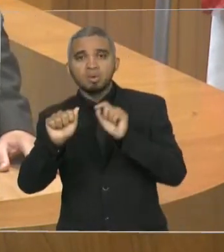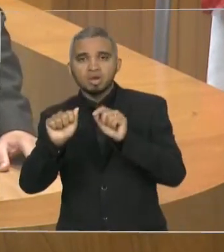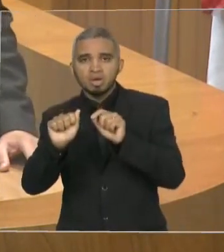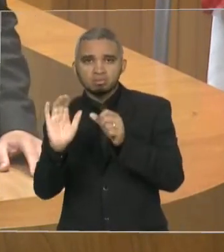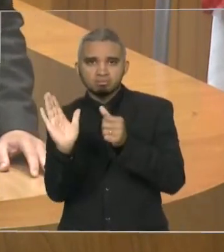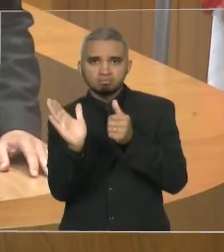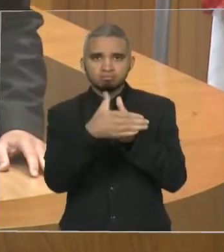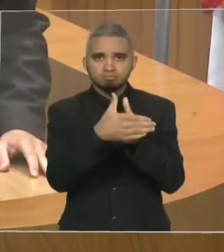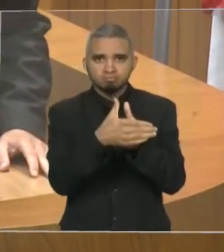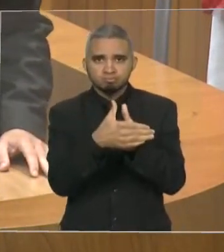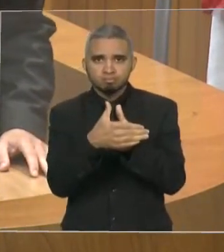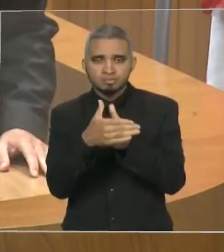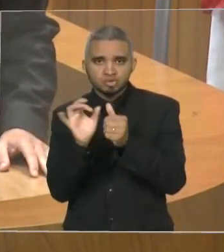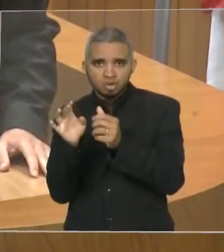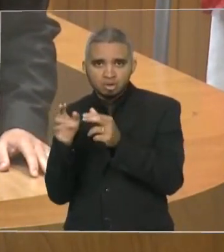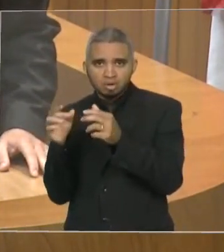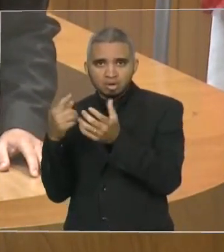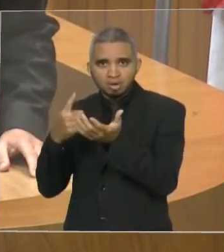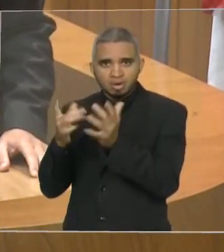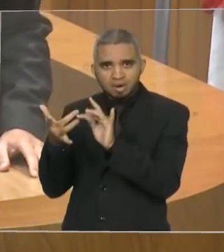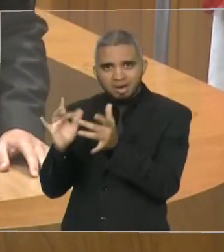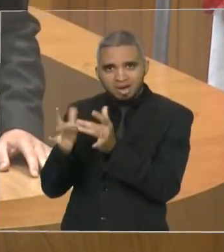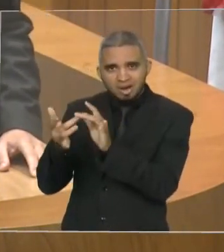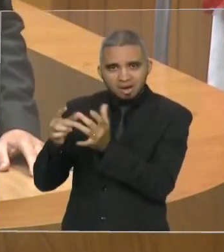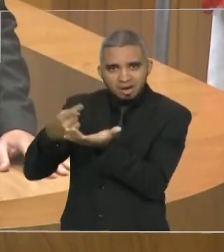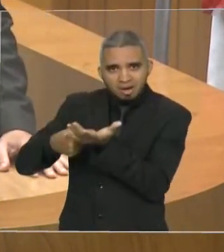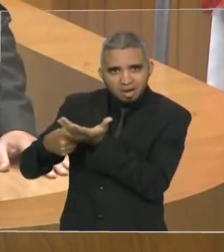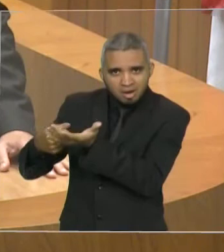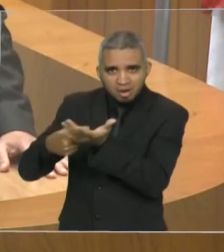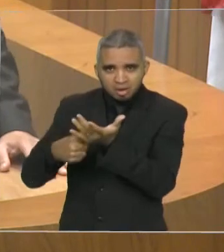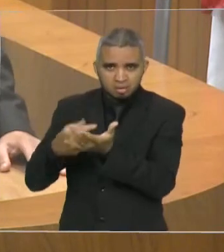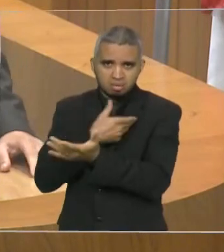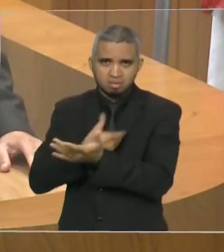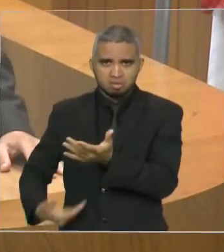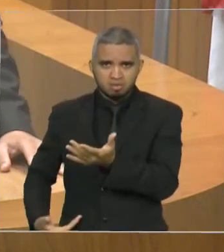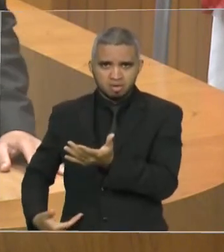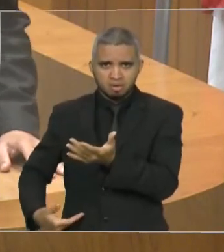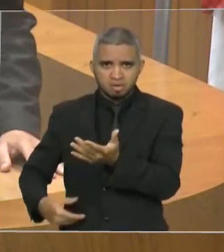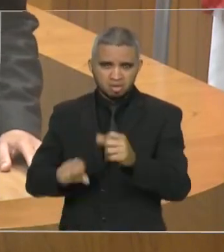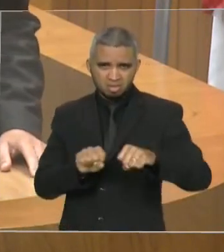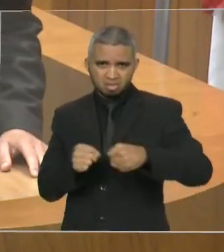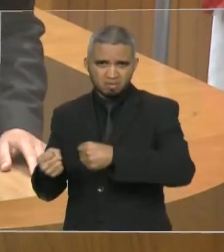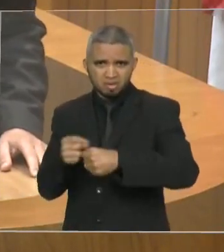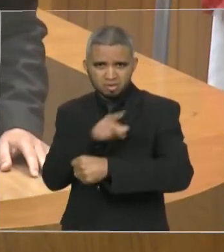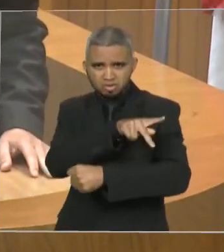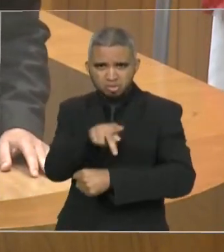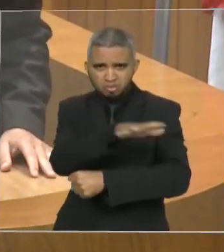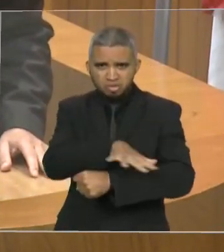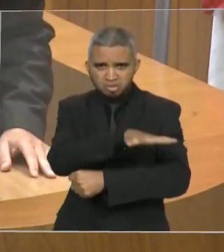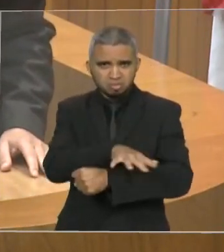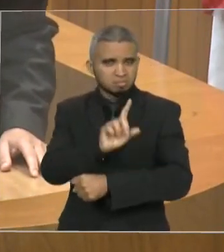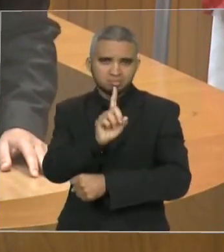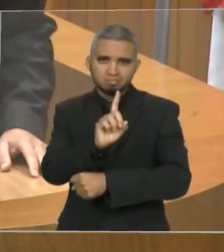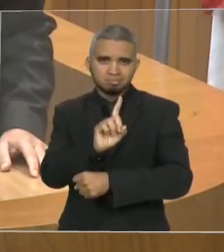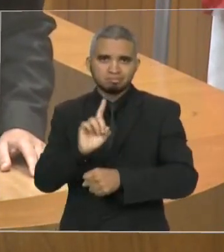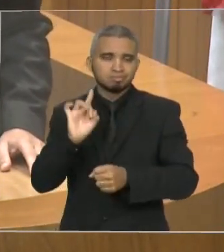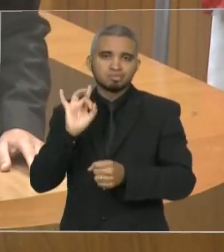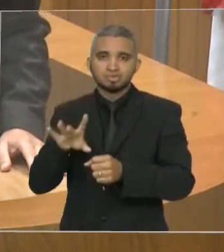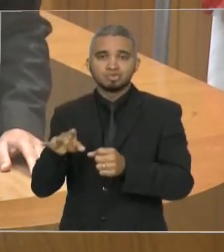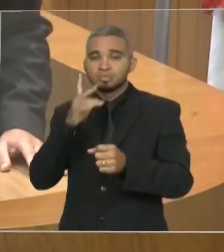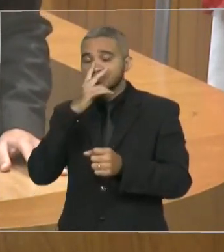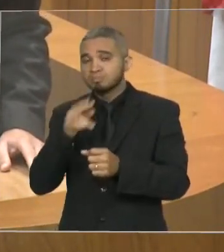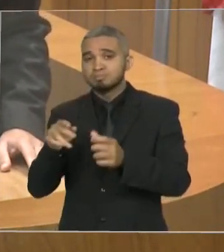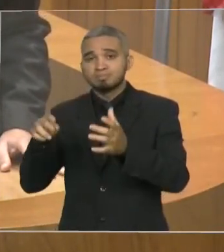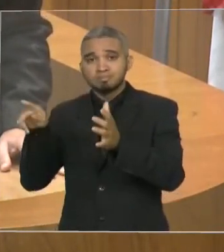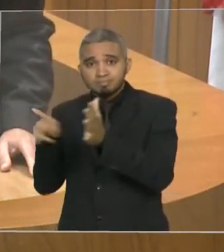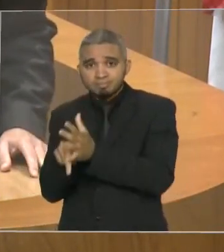nenhum momento defendeu o direito dos professores. Defendeu e serviu como advogado do Estado, defendendo o texto daquilo que está